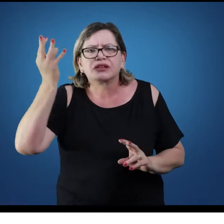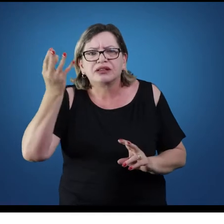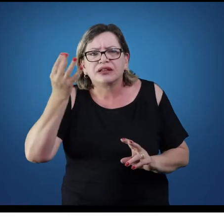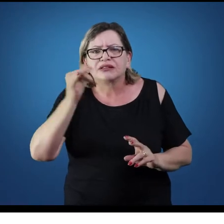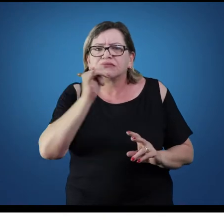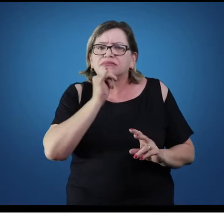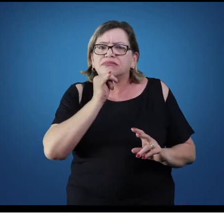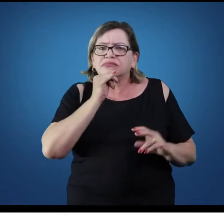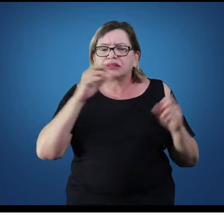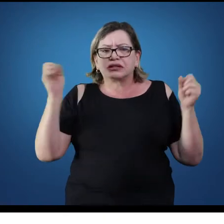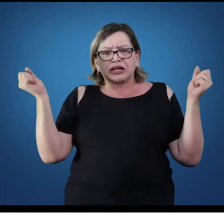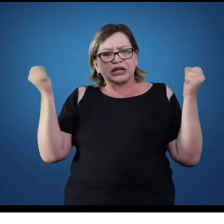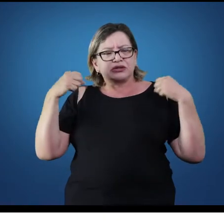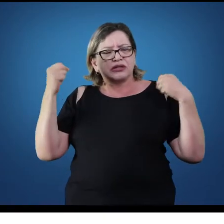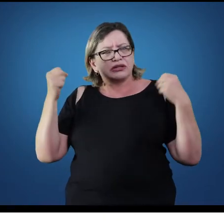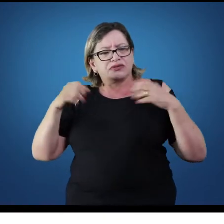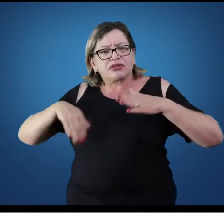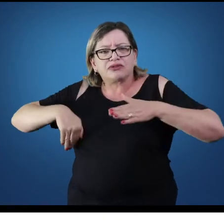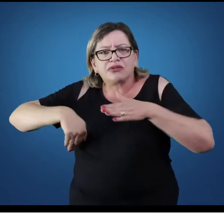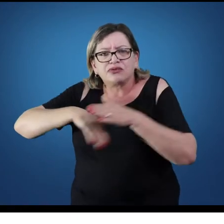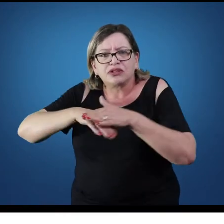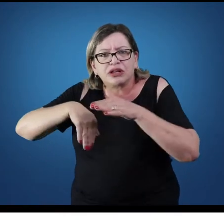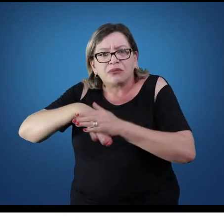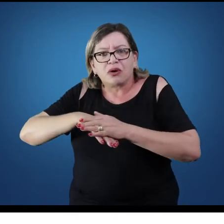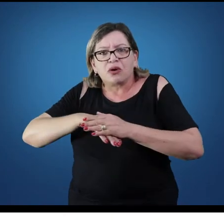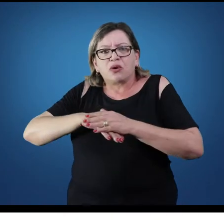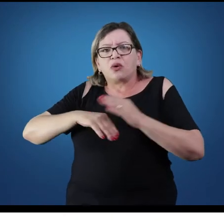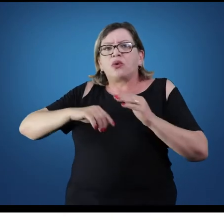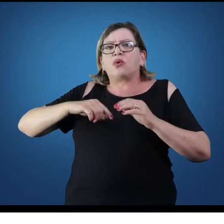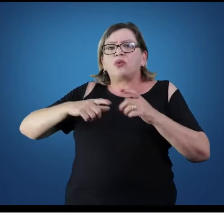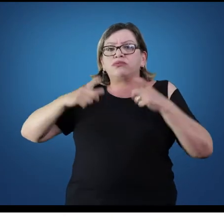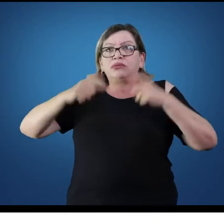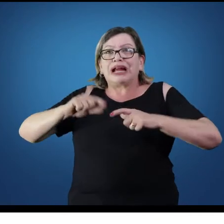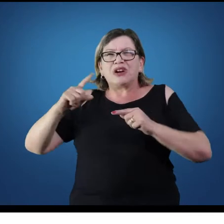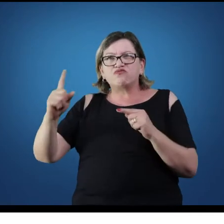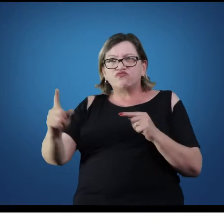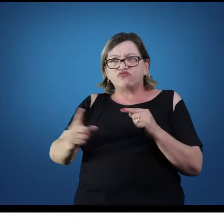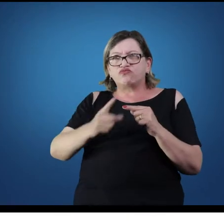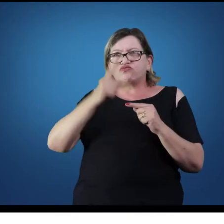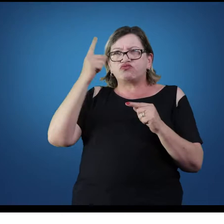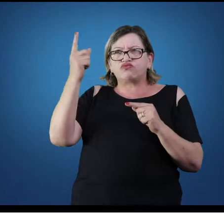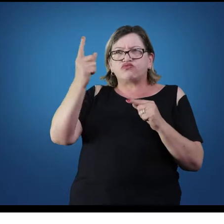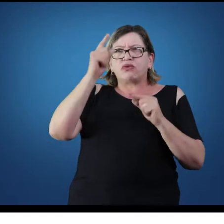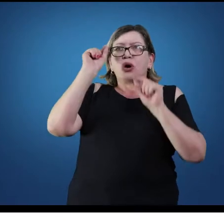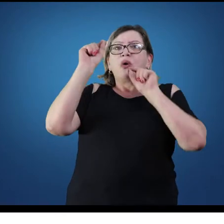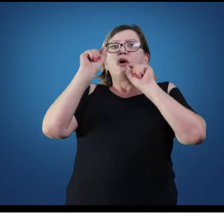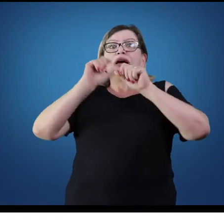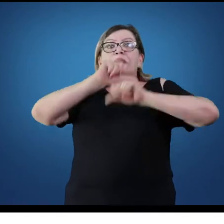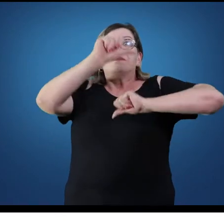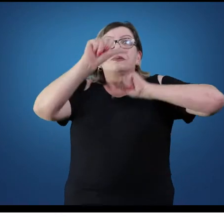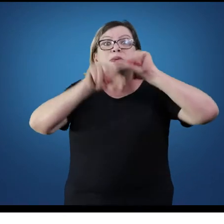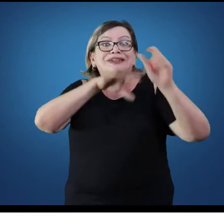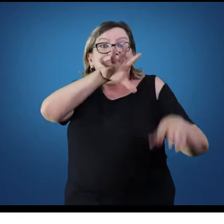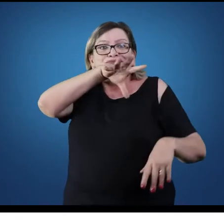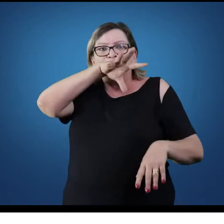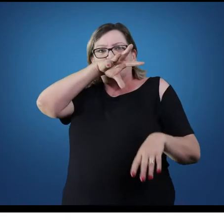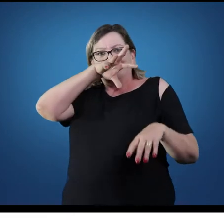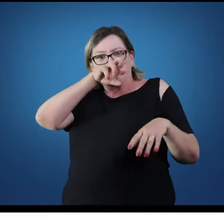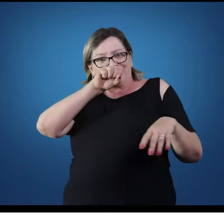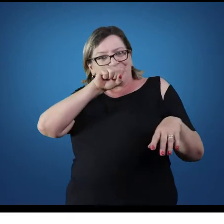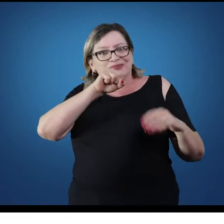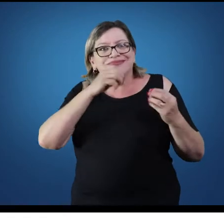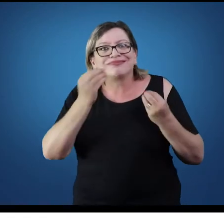por exemplo, lá quando tem jogos de futebol em altitude, o que muda nessa combinação de respiração, o que muda